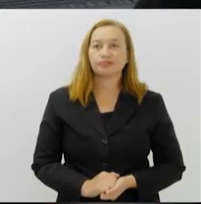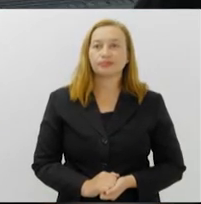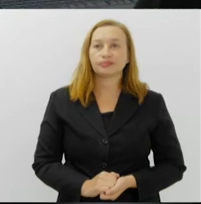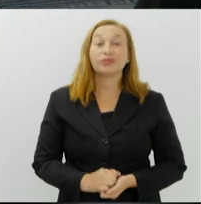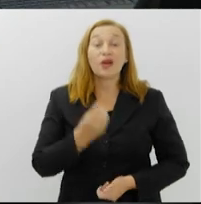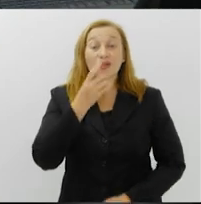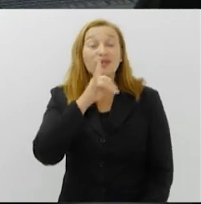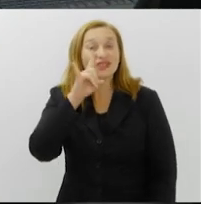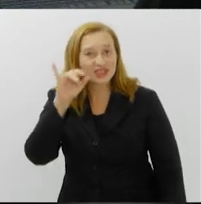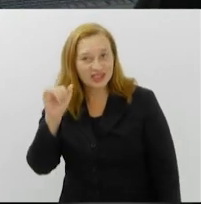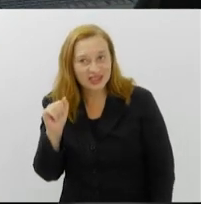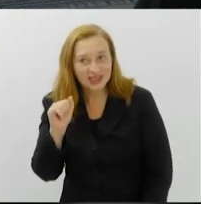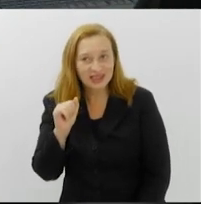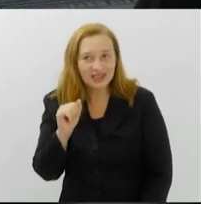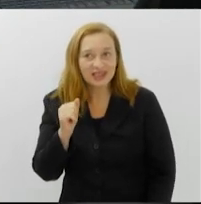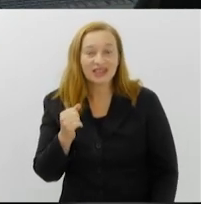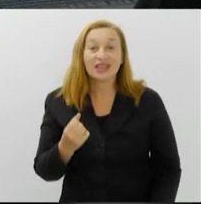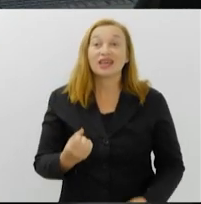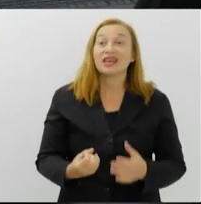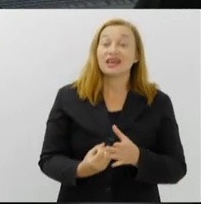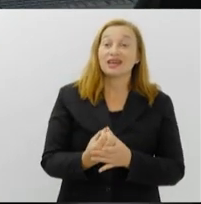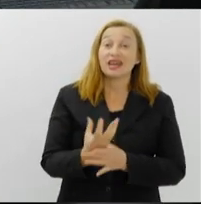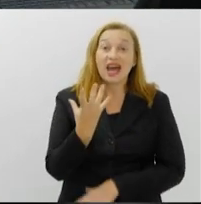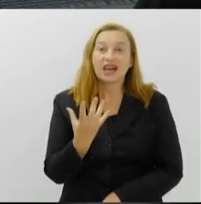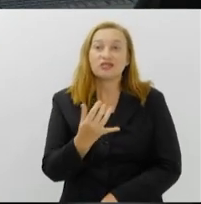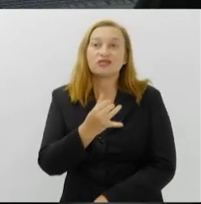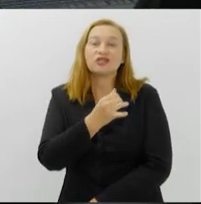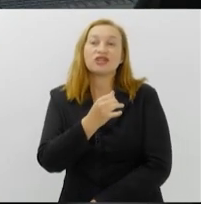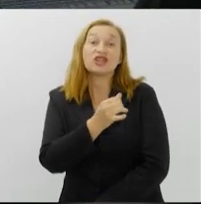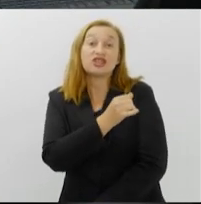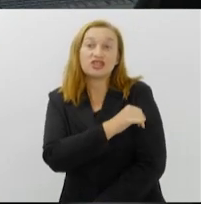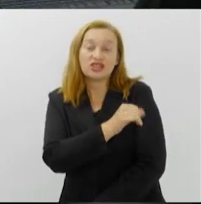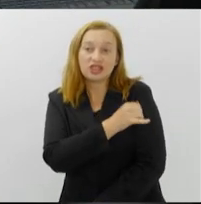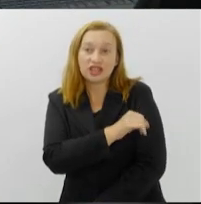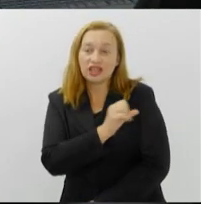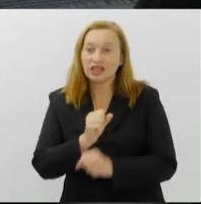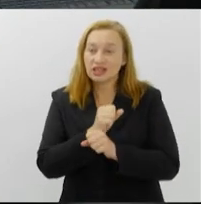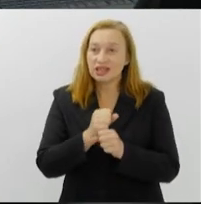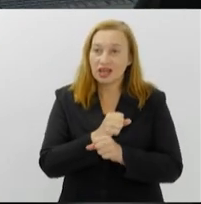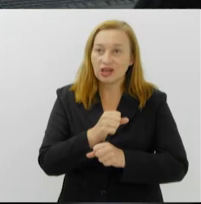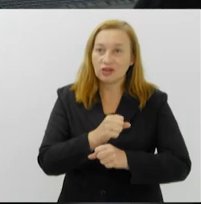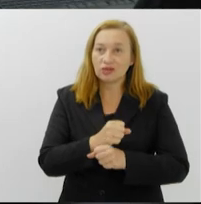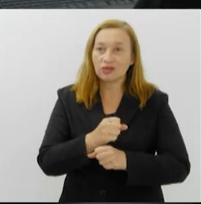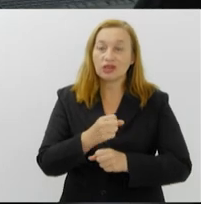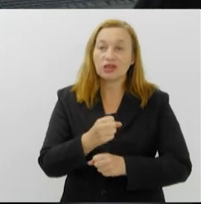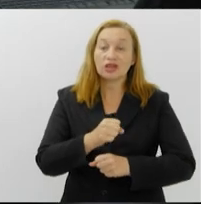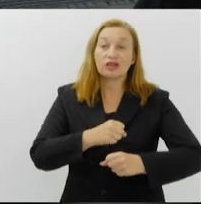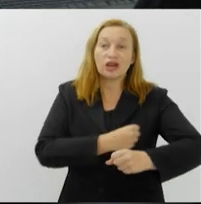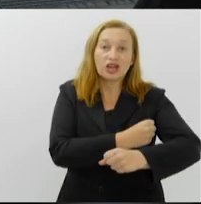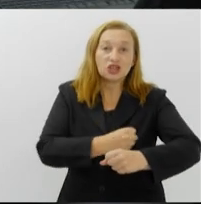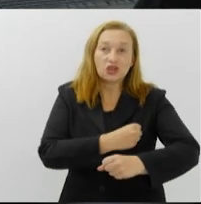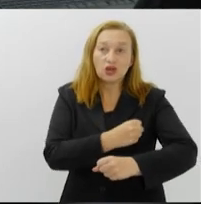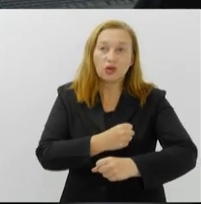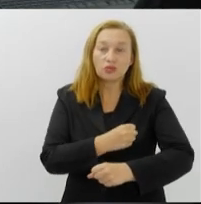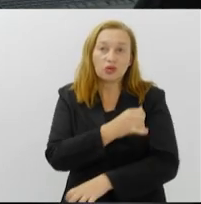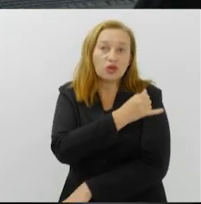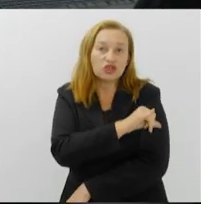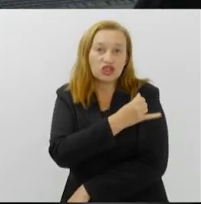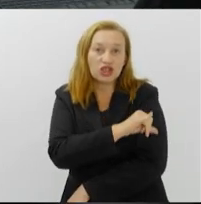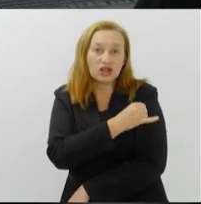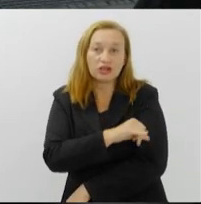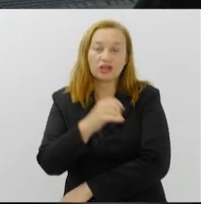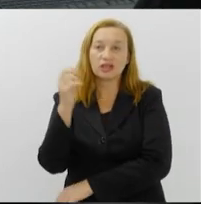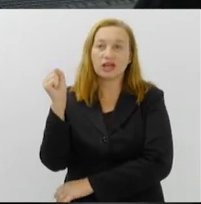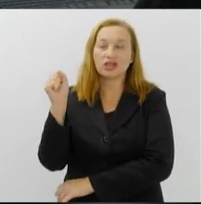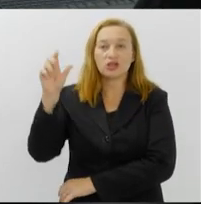Bom Dia. Criado em janeiro deste ano, o Polo Gastronômico da Zona Sul tem como meta englobar os 3.400